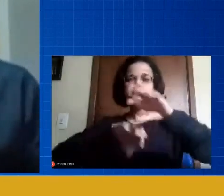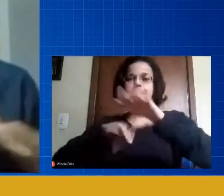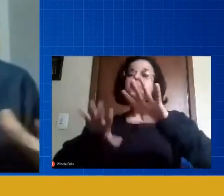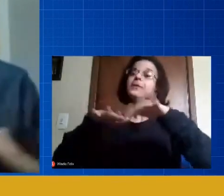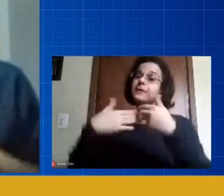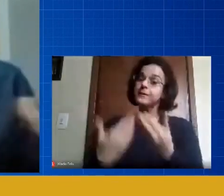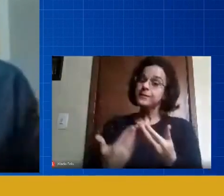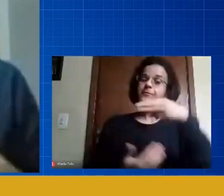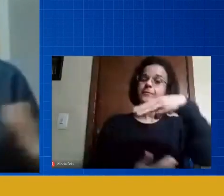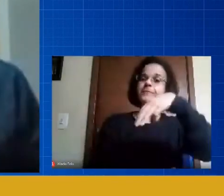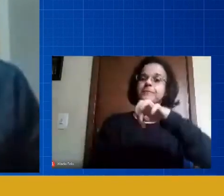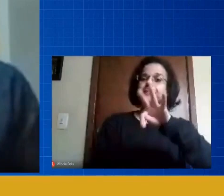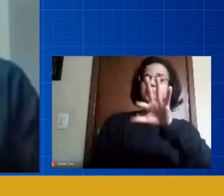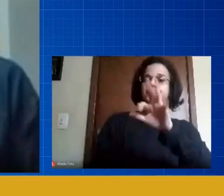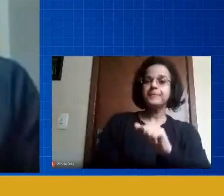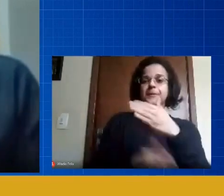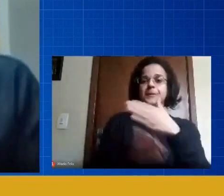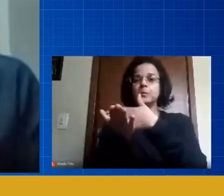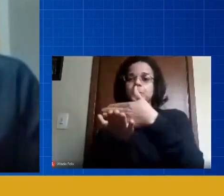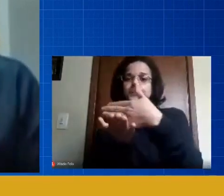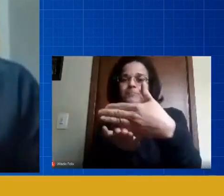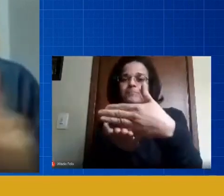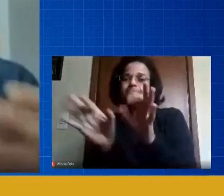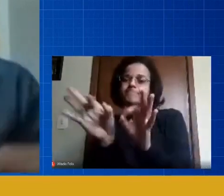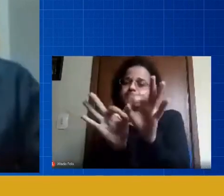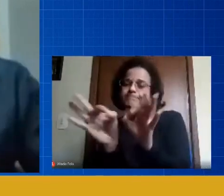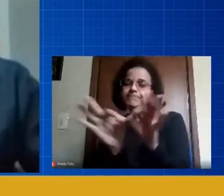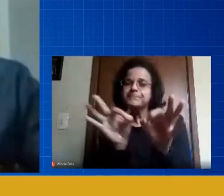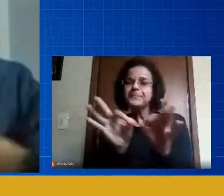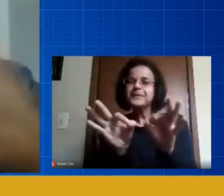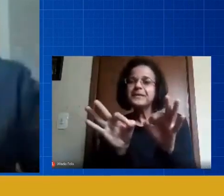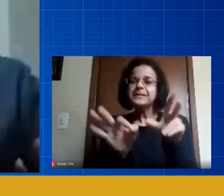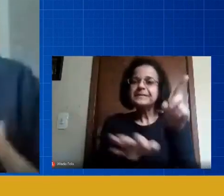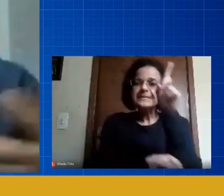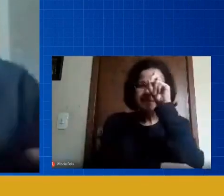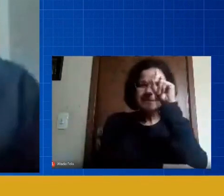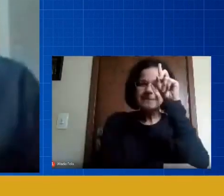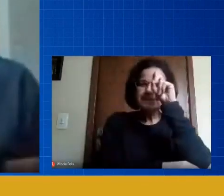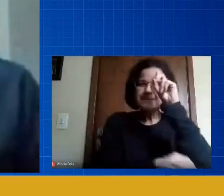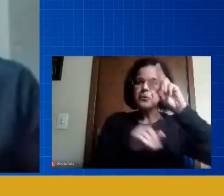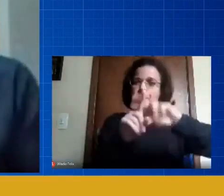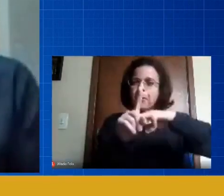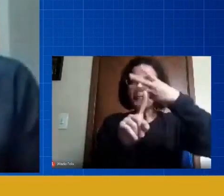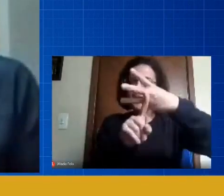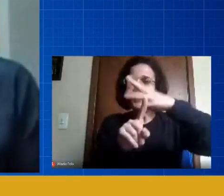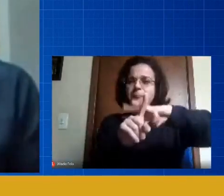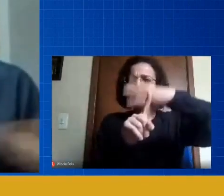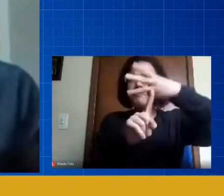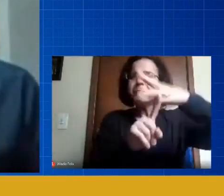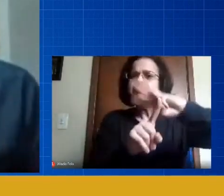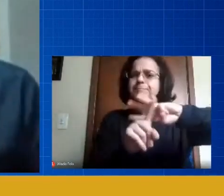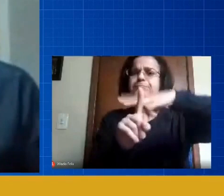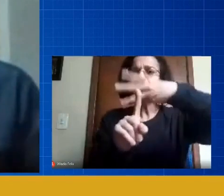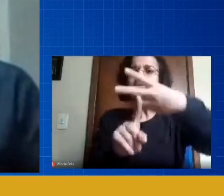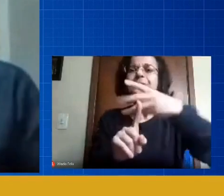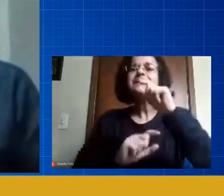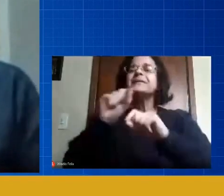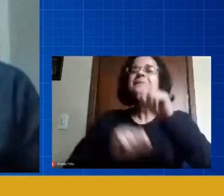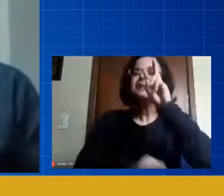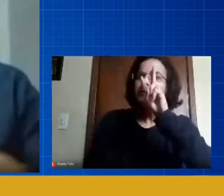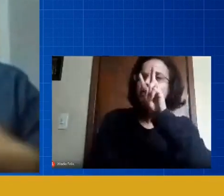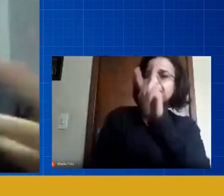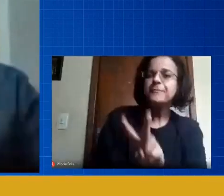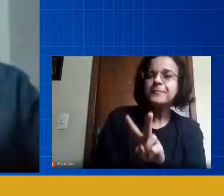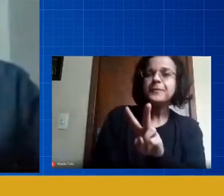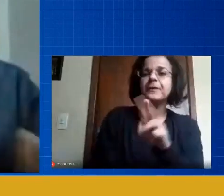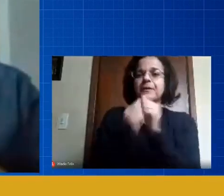missão, o projeto começou, começou, começou, a cada dia ele triplica aí a quantidade de usuários, de pessoas que